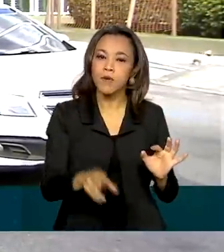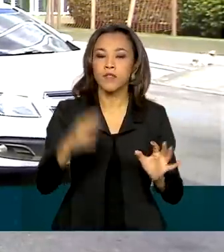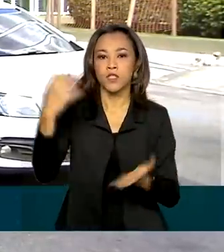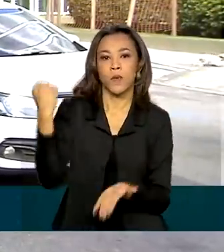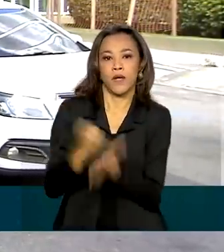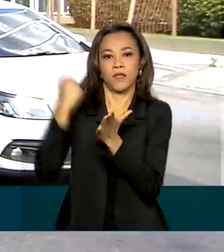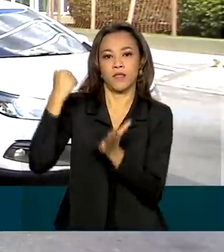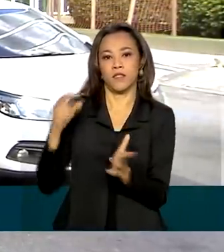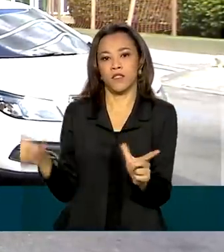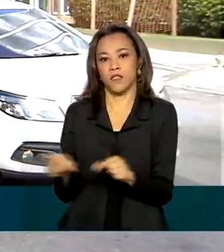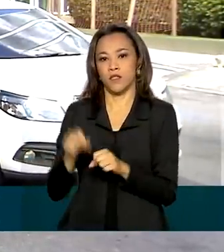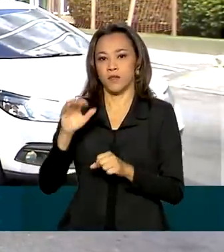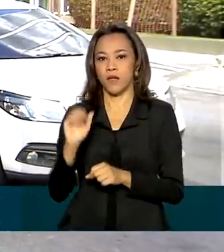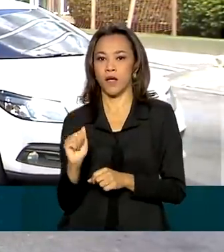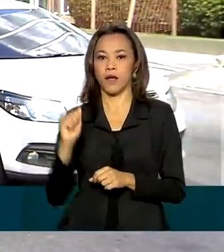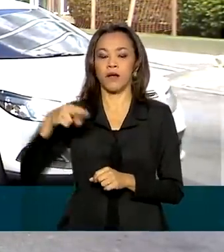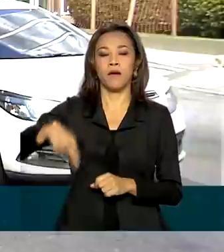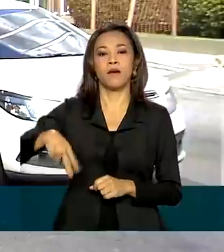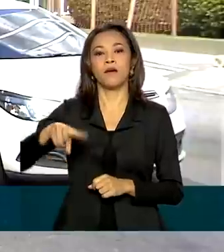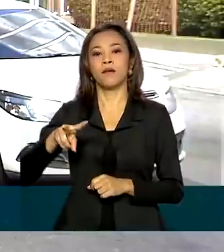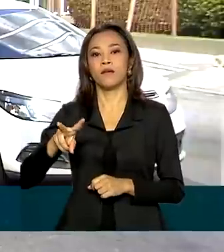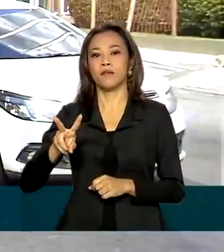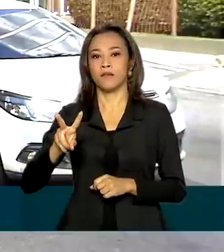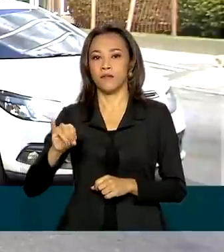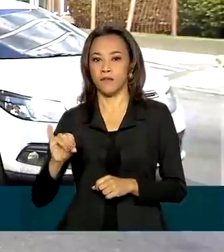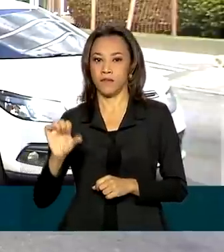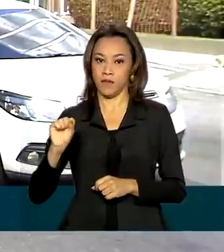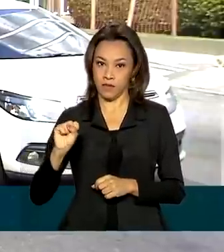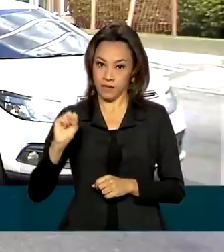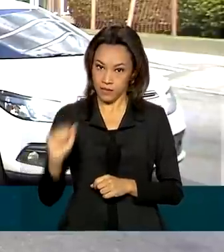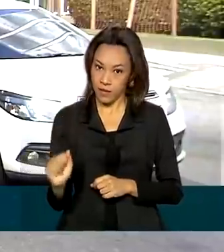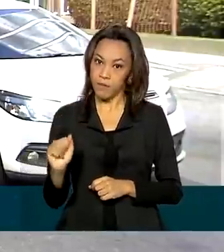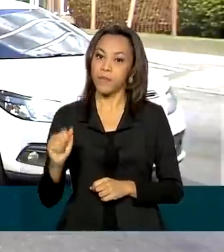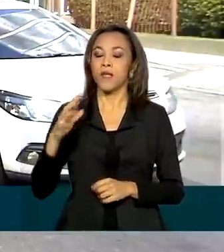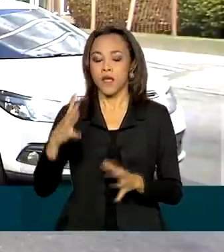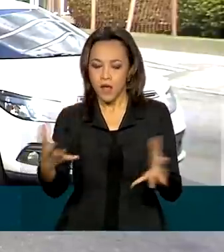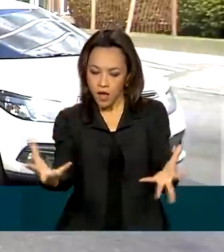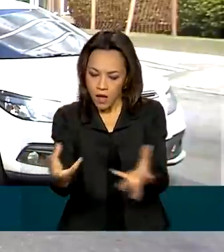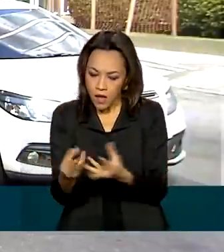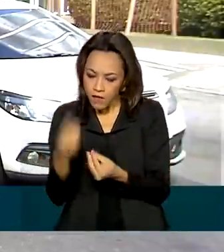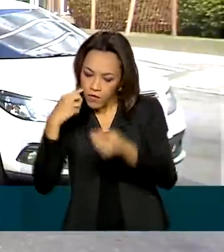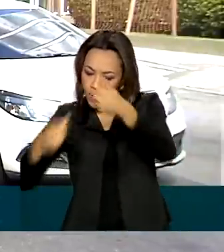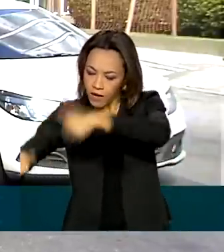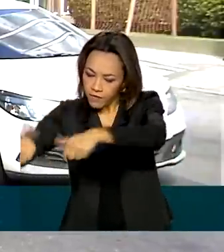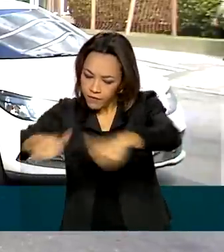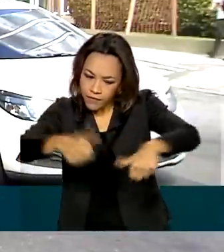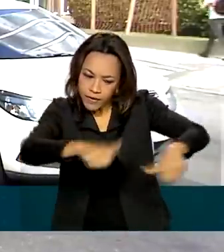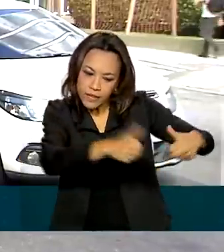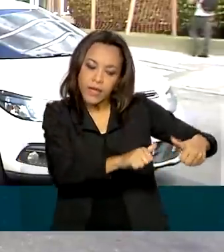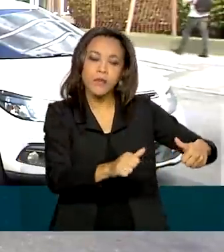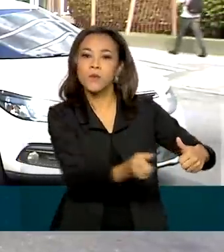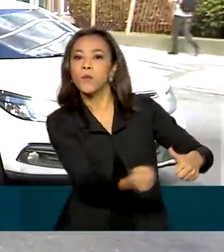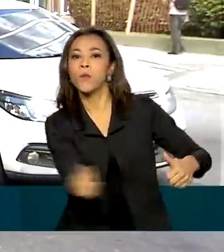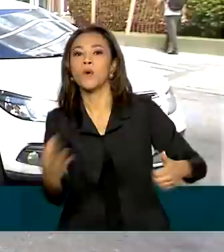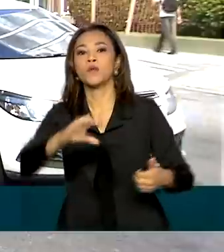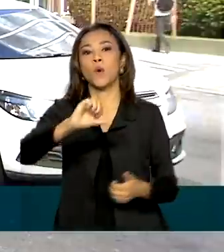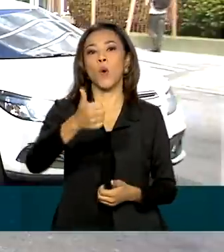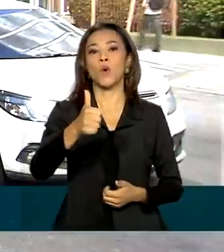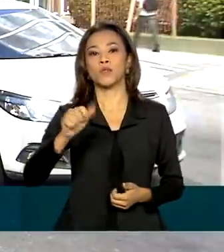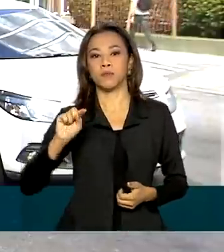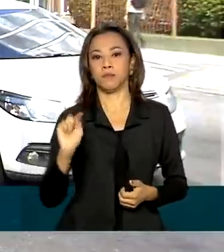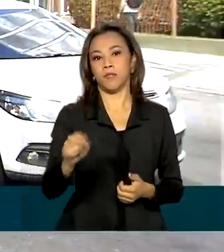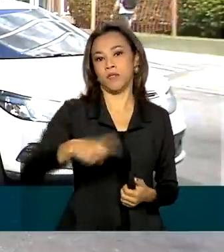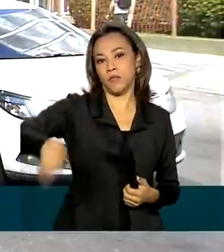Anvisa, a Agência Nacional de Vigilância Sanitária. Os dados foram analisados após a aplicação em mais de 11 mil voluntários.